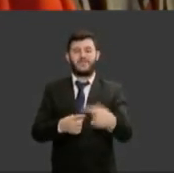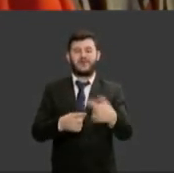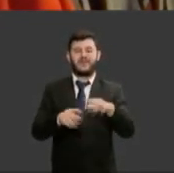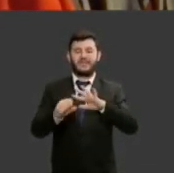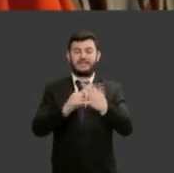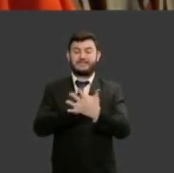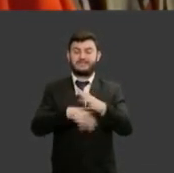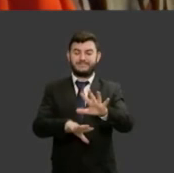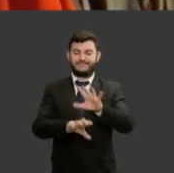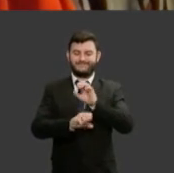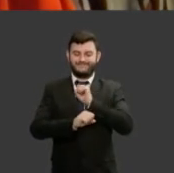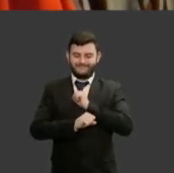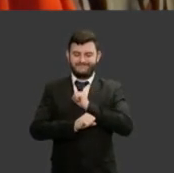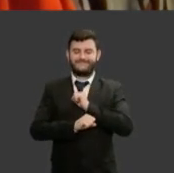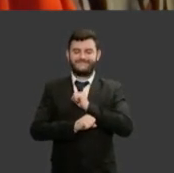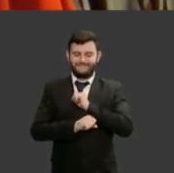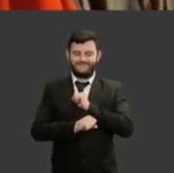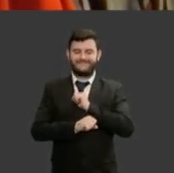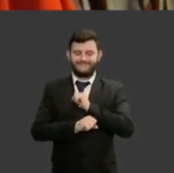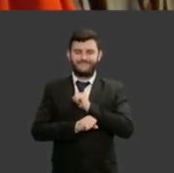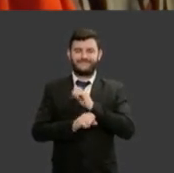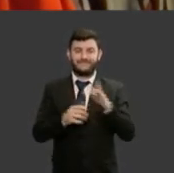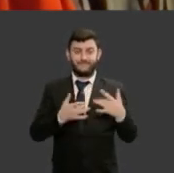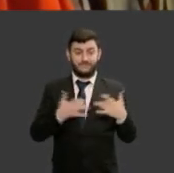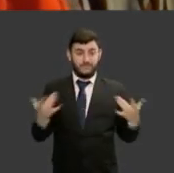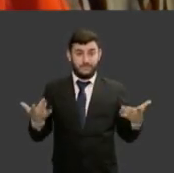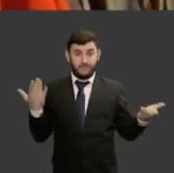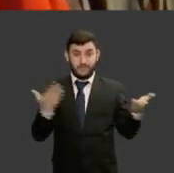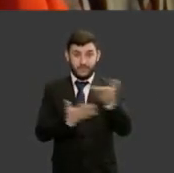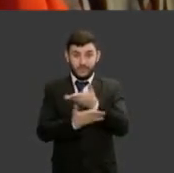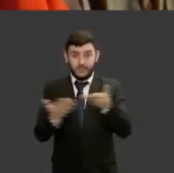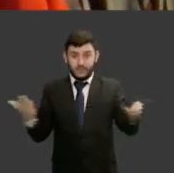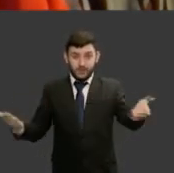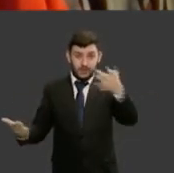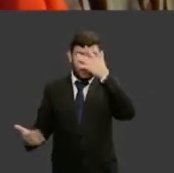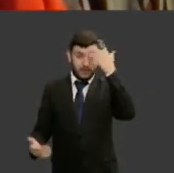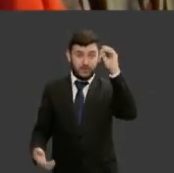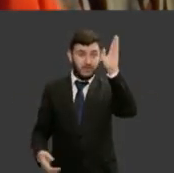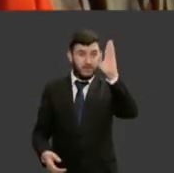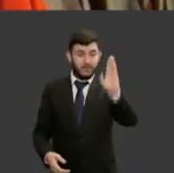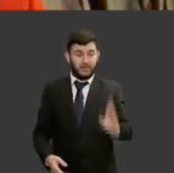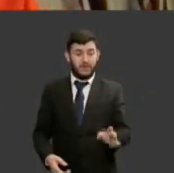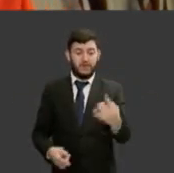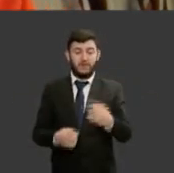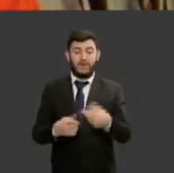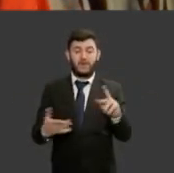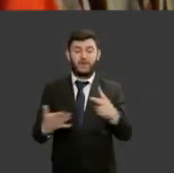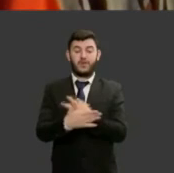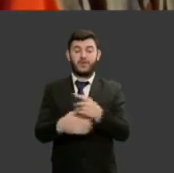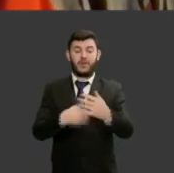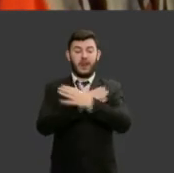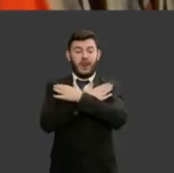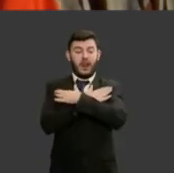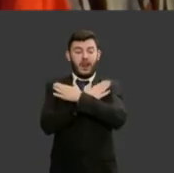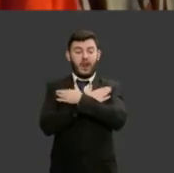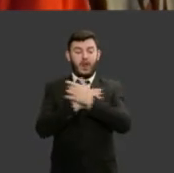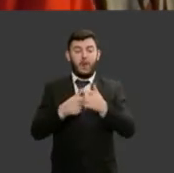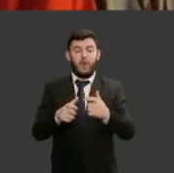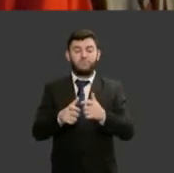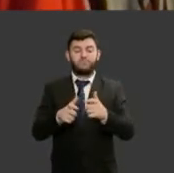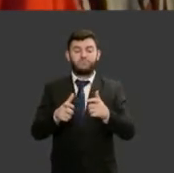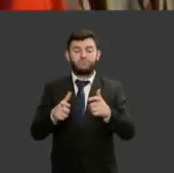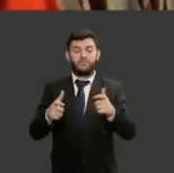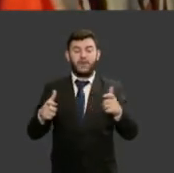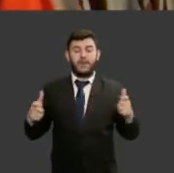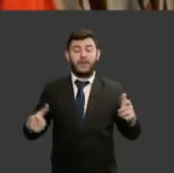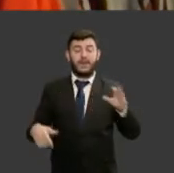solidariedade também às brasileiras e aos brasileiros que devido ao crescente desemprego a redução de renda o agravamento da situação